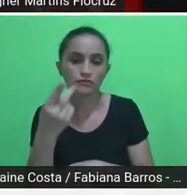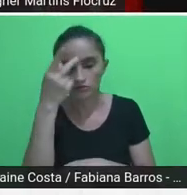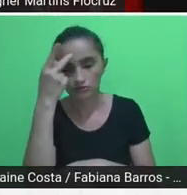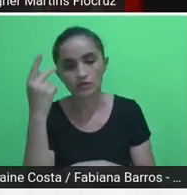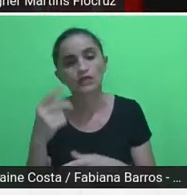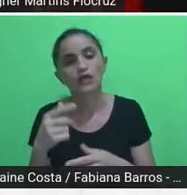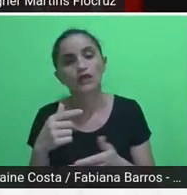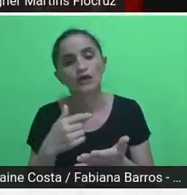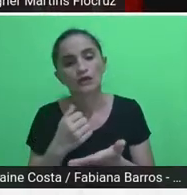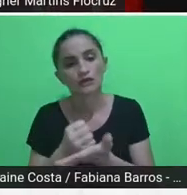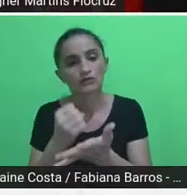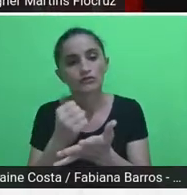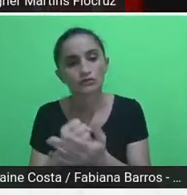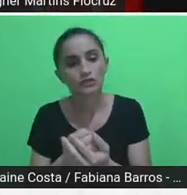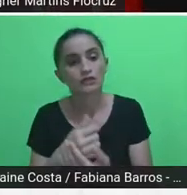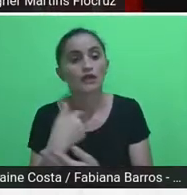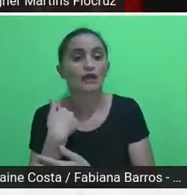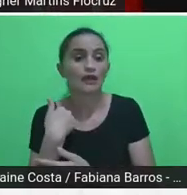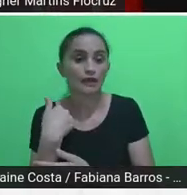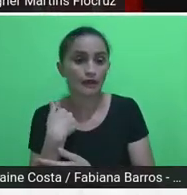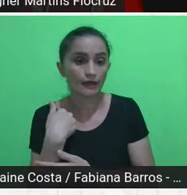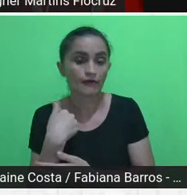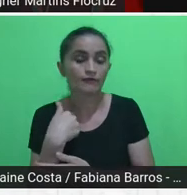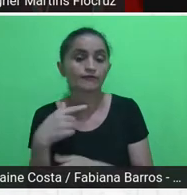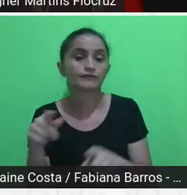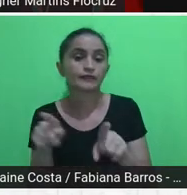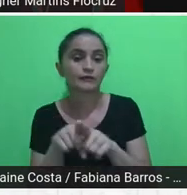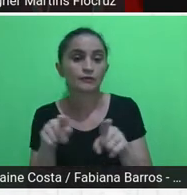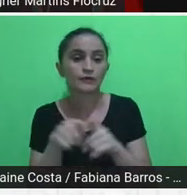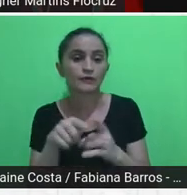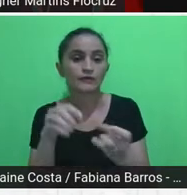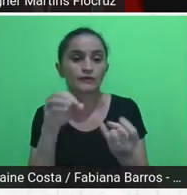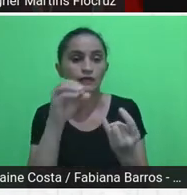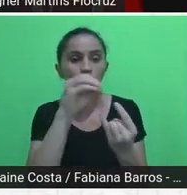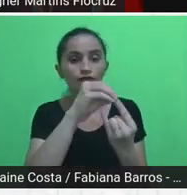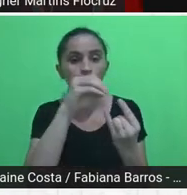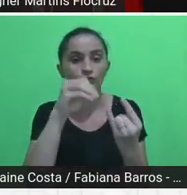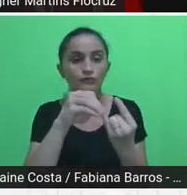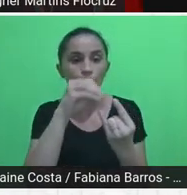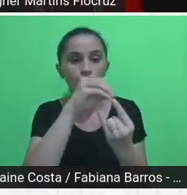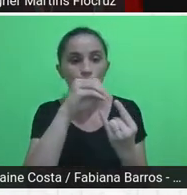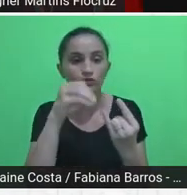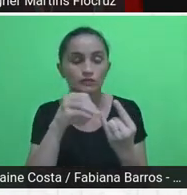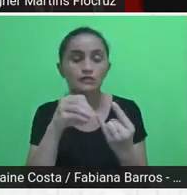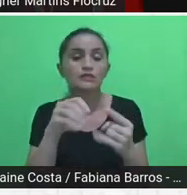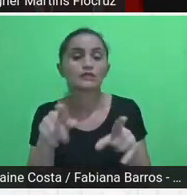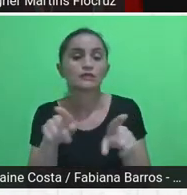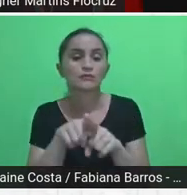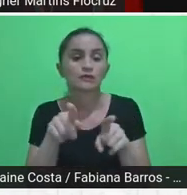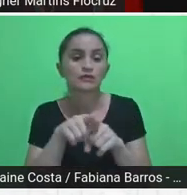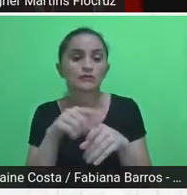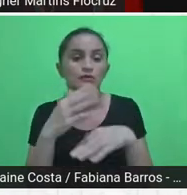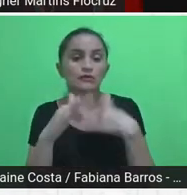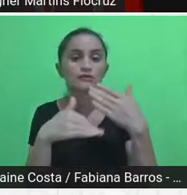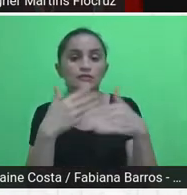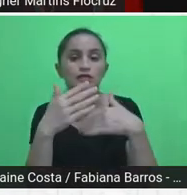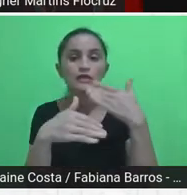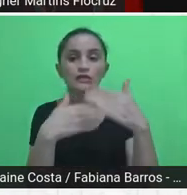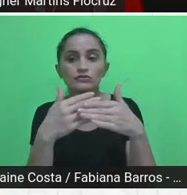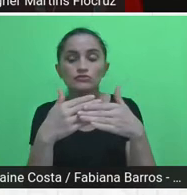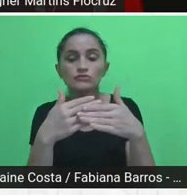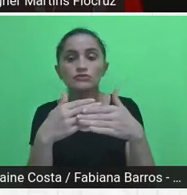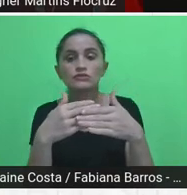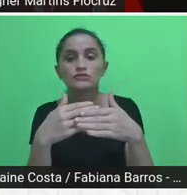Eu, como estou aqui na Fiocruz, num processo de construção de um planejamento estratégico, não vou